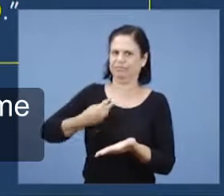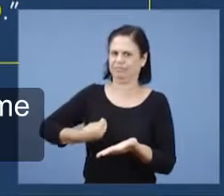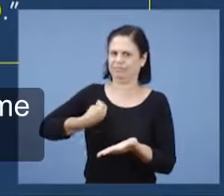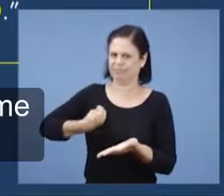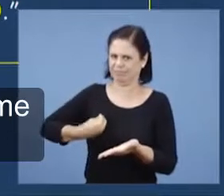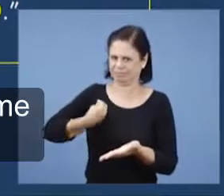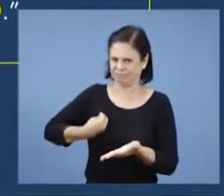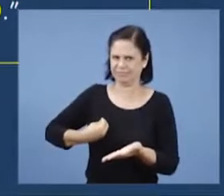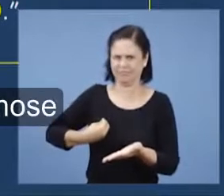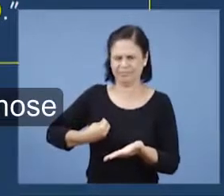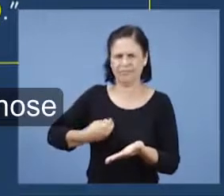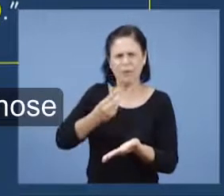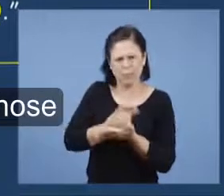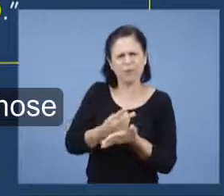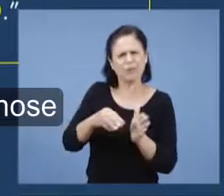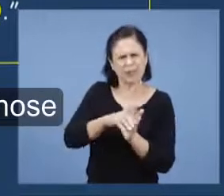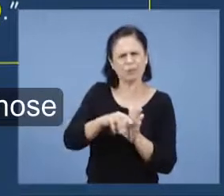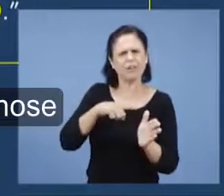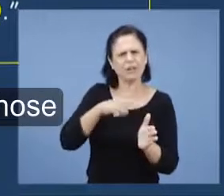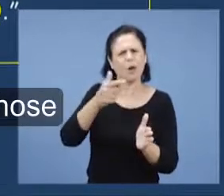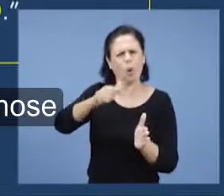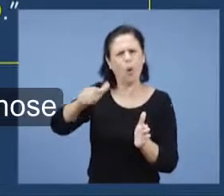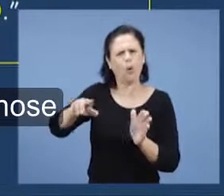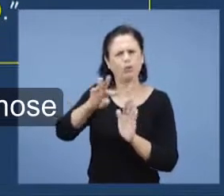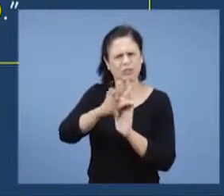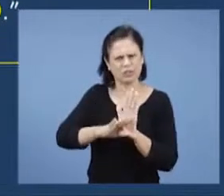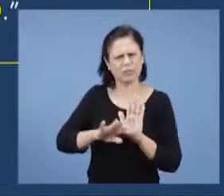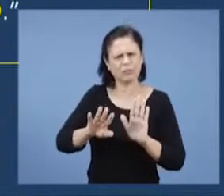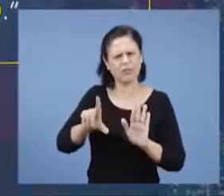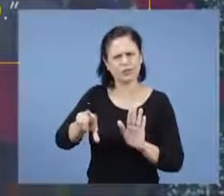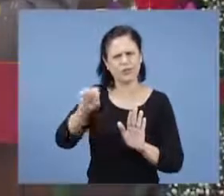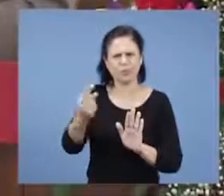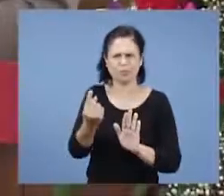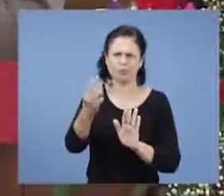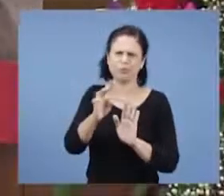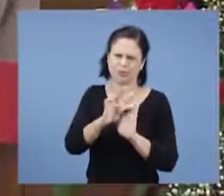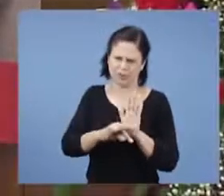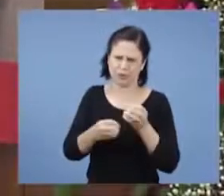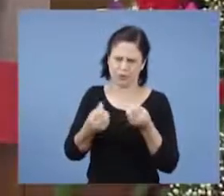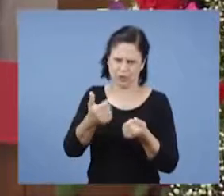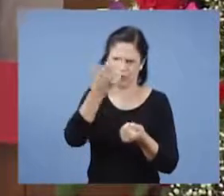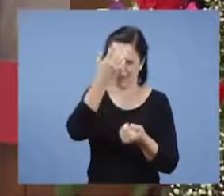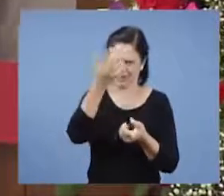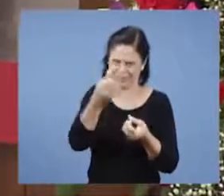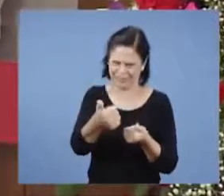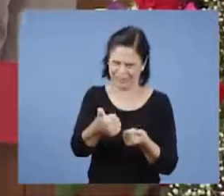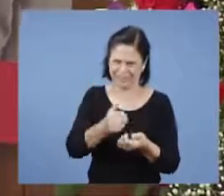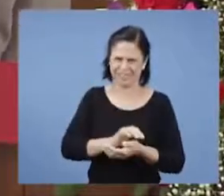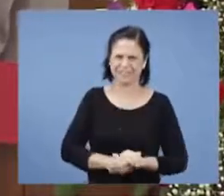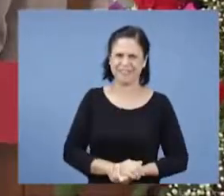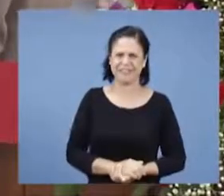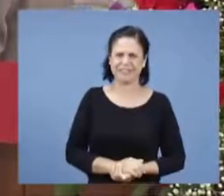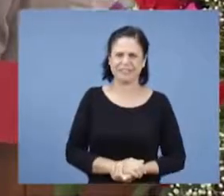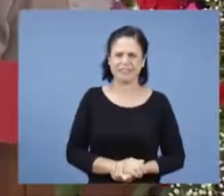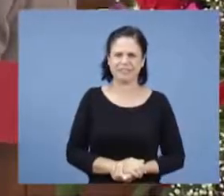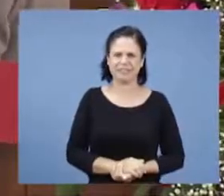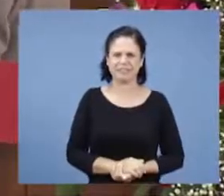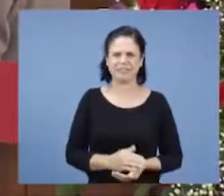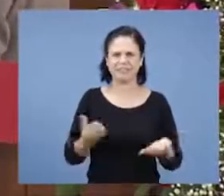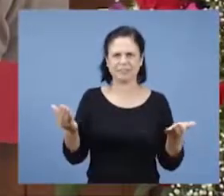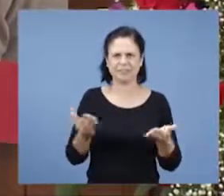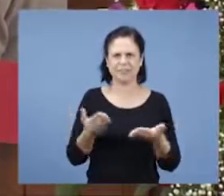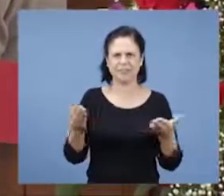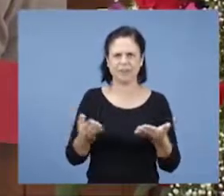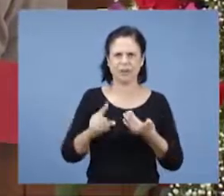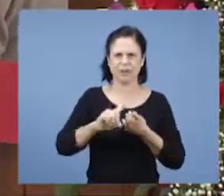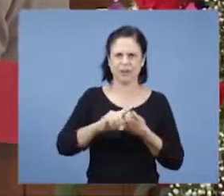no mesmo capítulo, tem outras referências. Mas, escolhemos aquela ali para facilitar. Então, vamos lá.